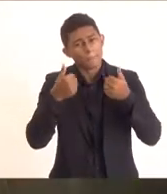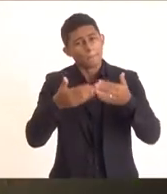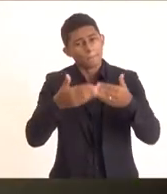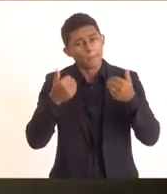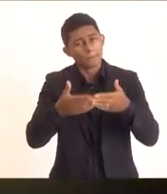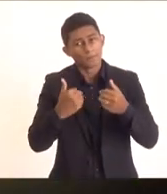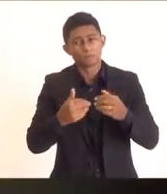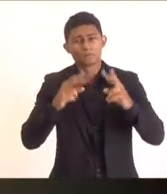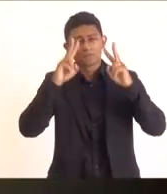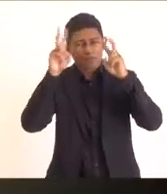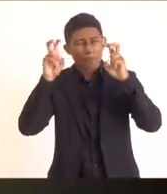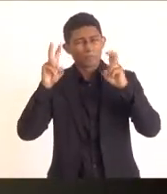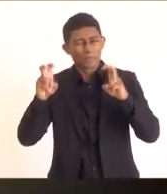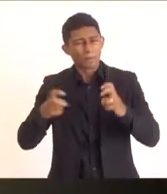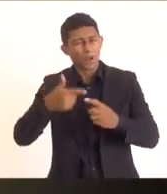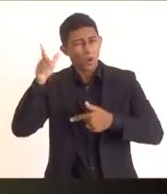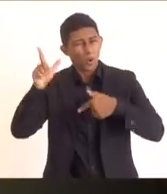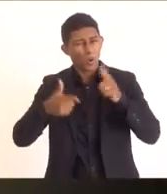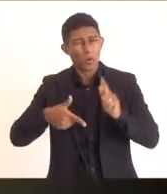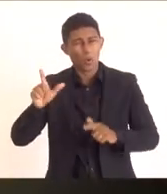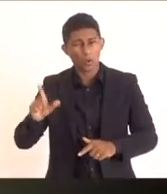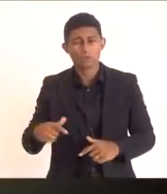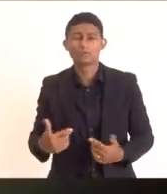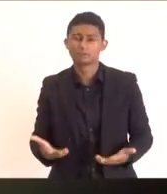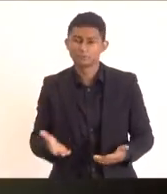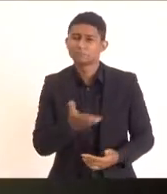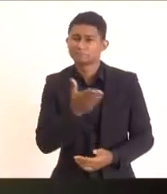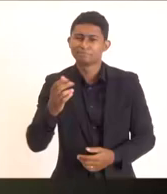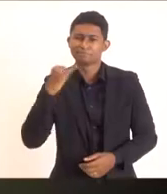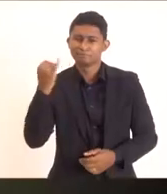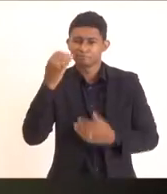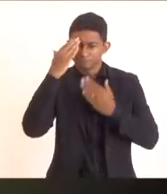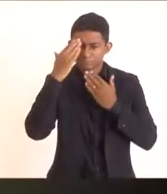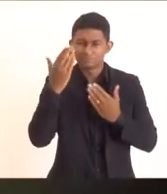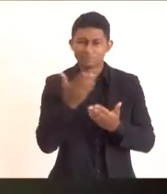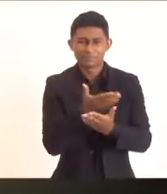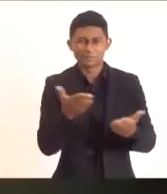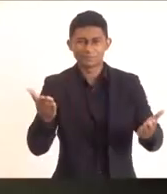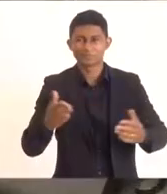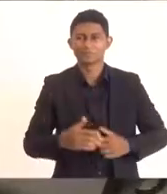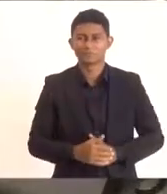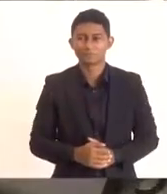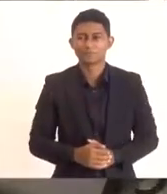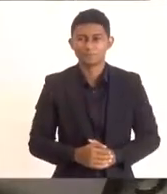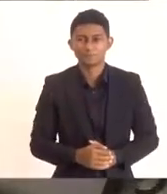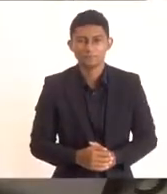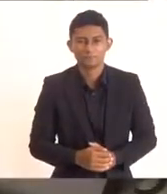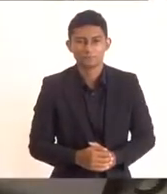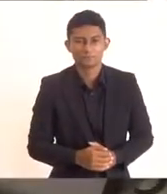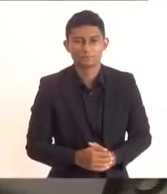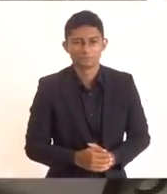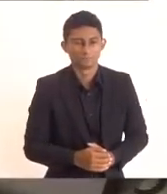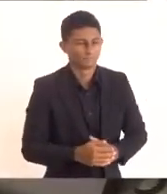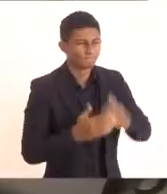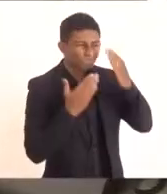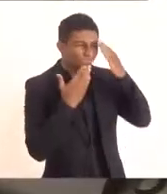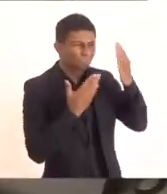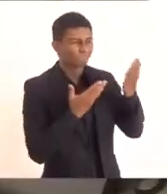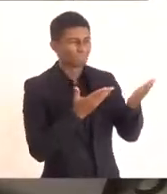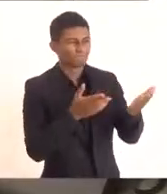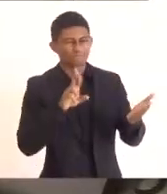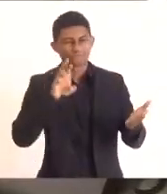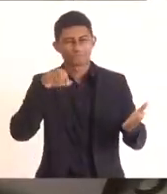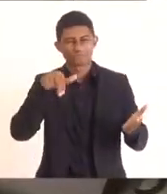assuntos já discutidos aqui por muita validade. Muito obrigado a todo mundo e a todos. Obrigado, Renato.